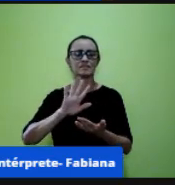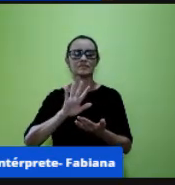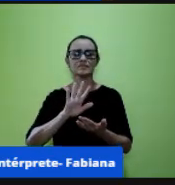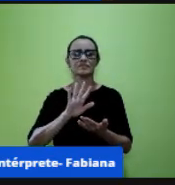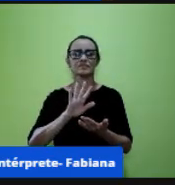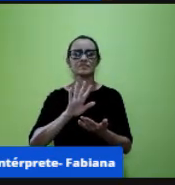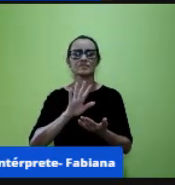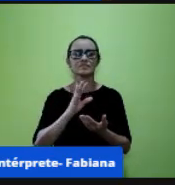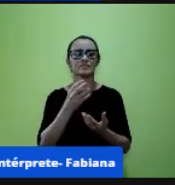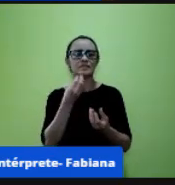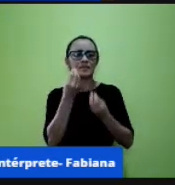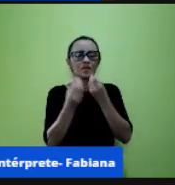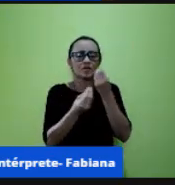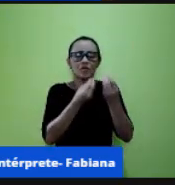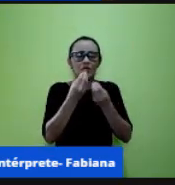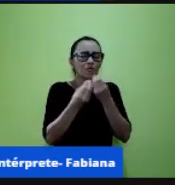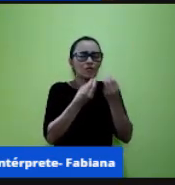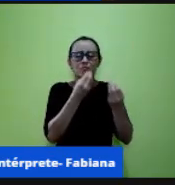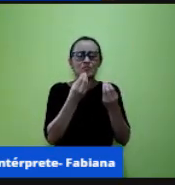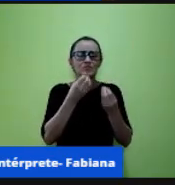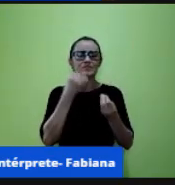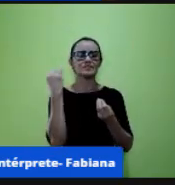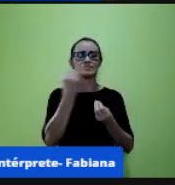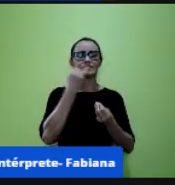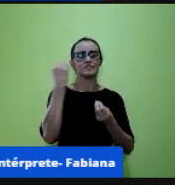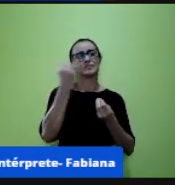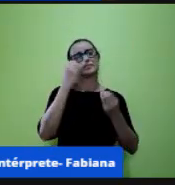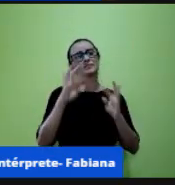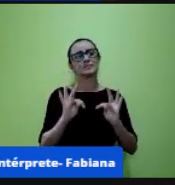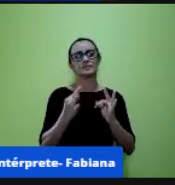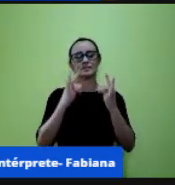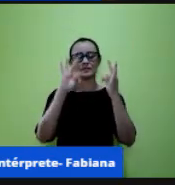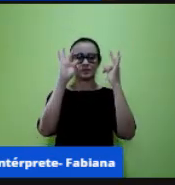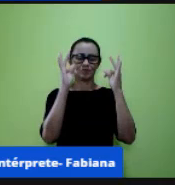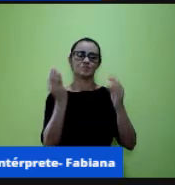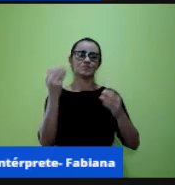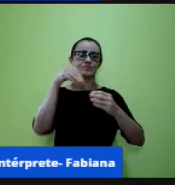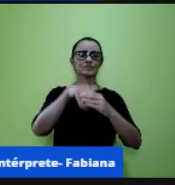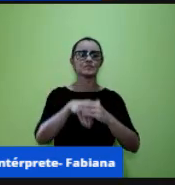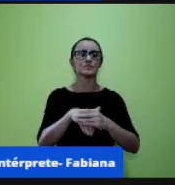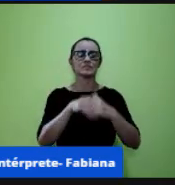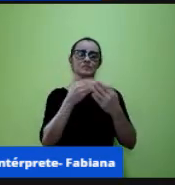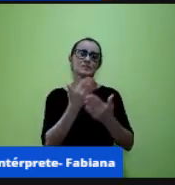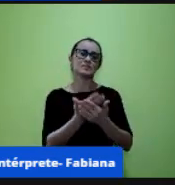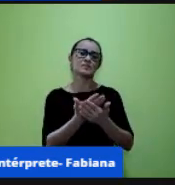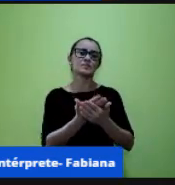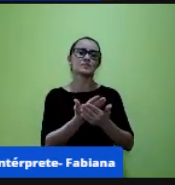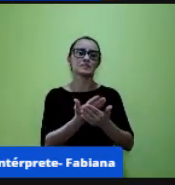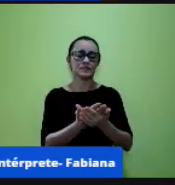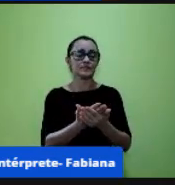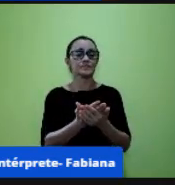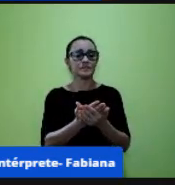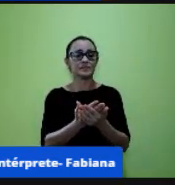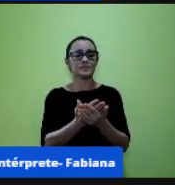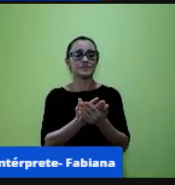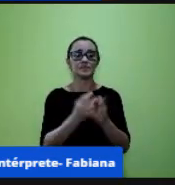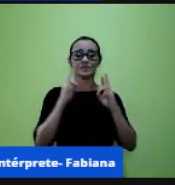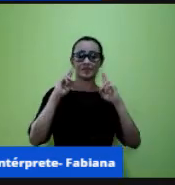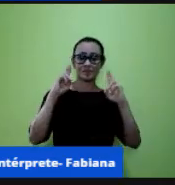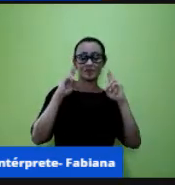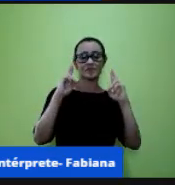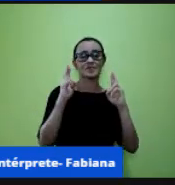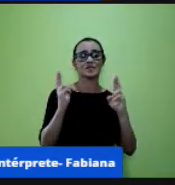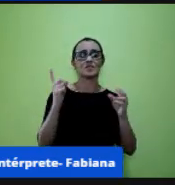que é as tecnologias né as nossas aulas até mesmo quando a gente voltar se Deus quiser as